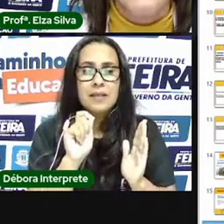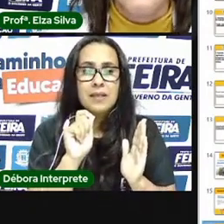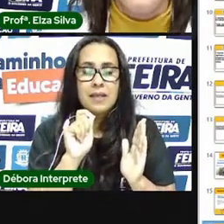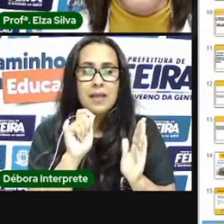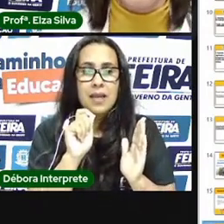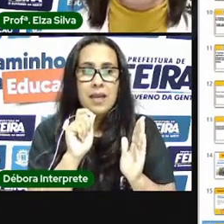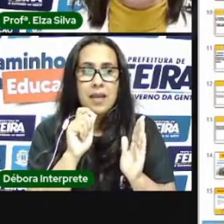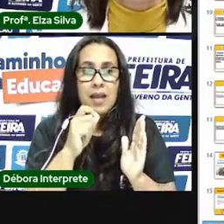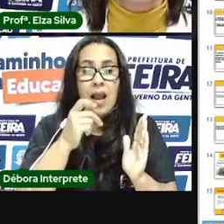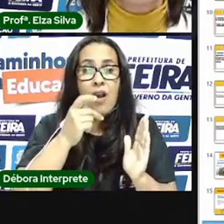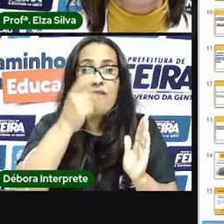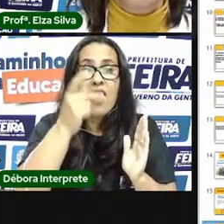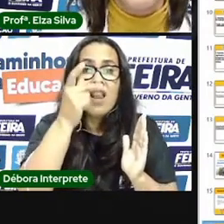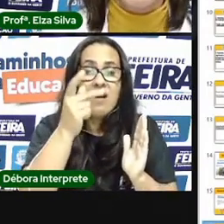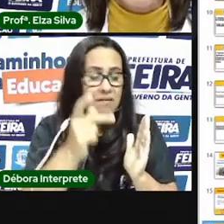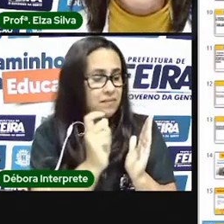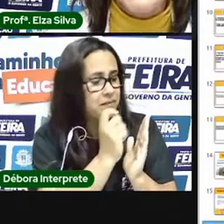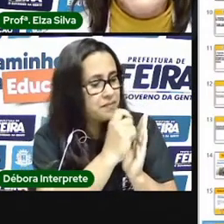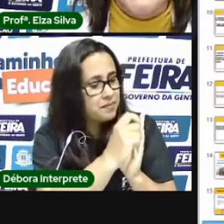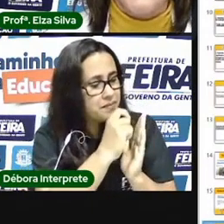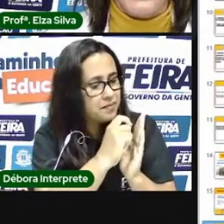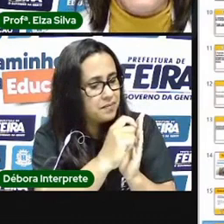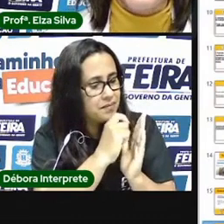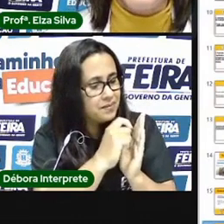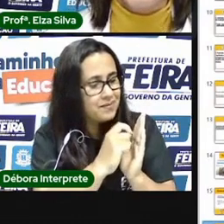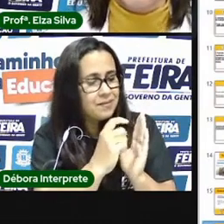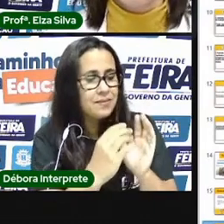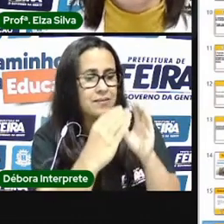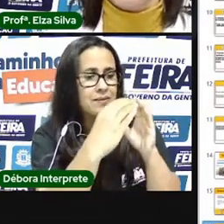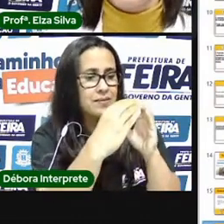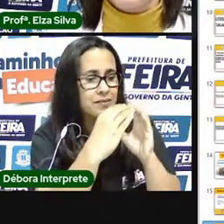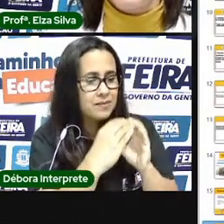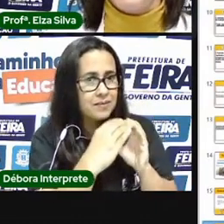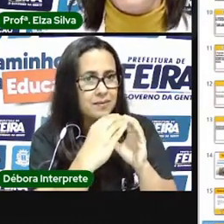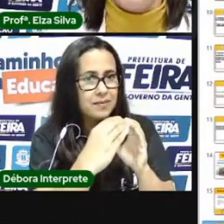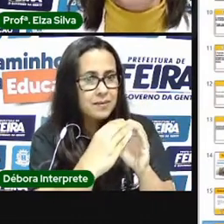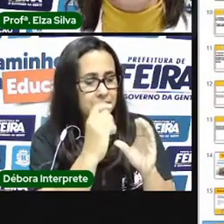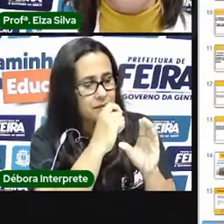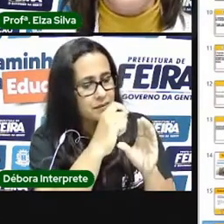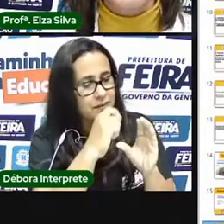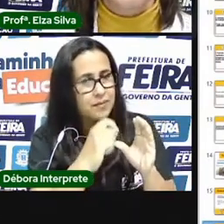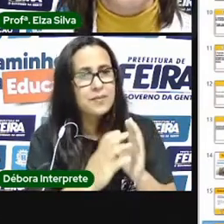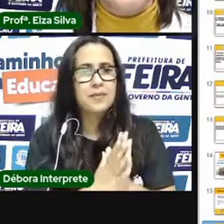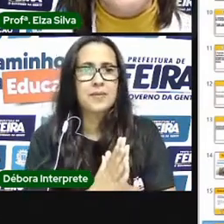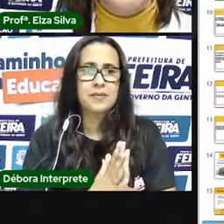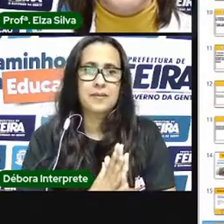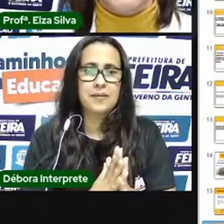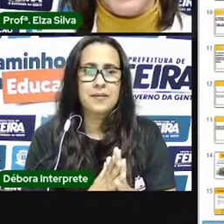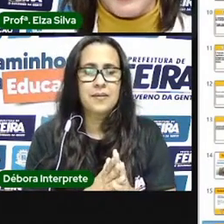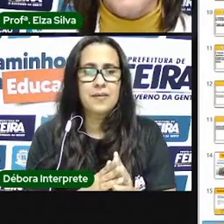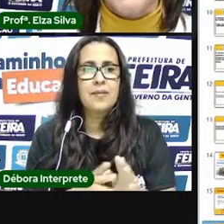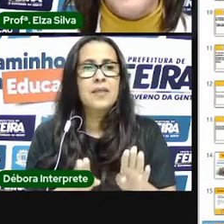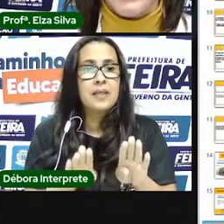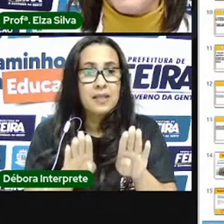conversando normalmente existem também as linhas tracejadas os balões que tem linhas